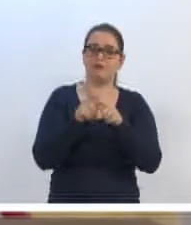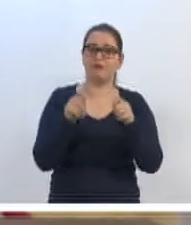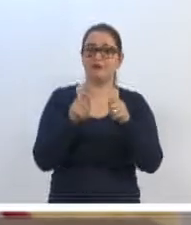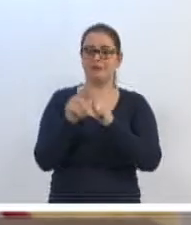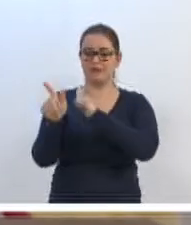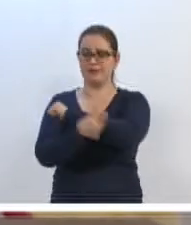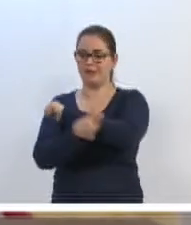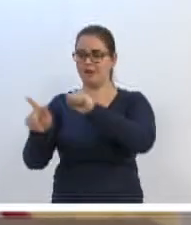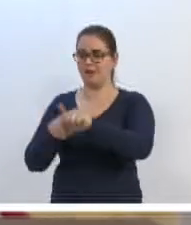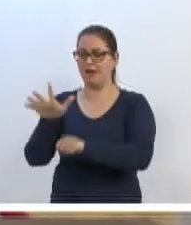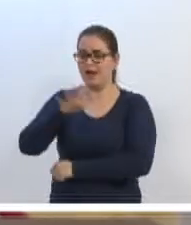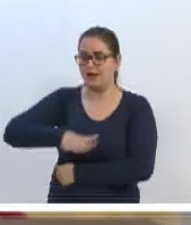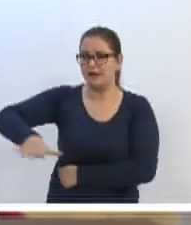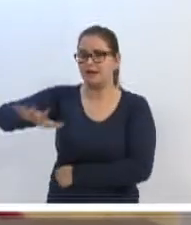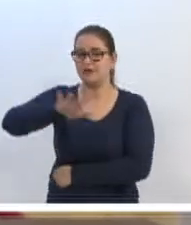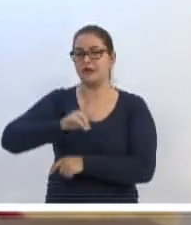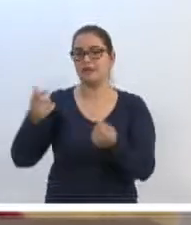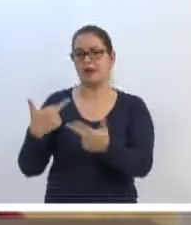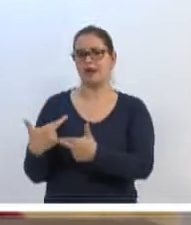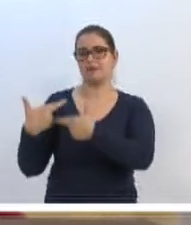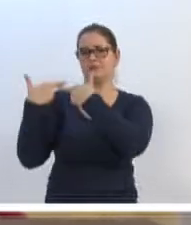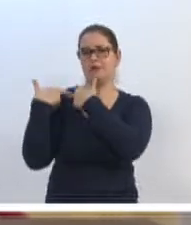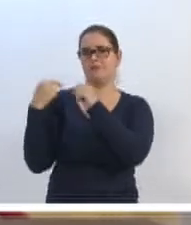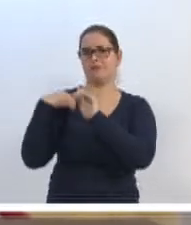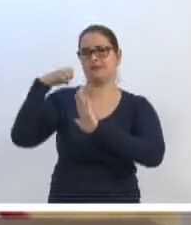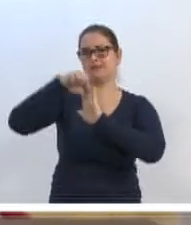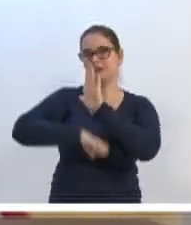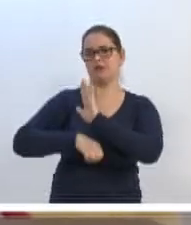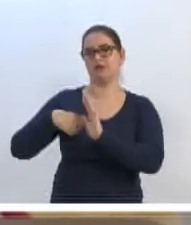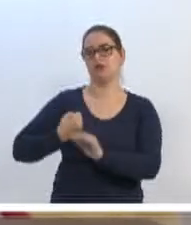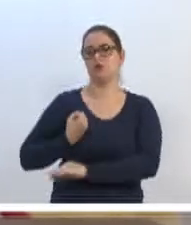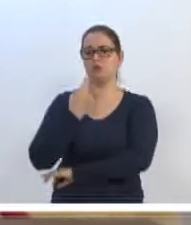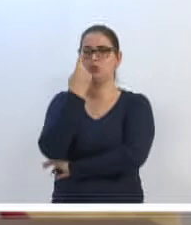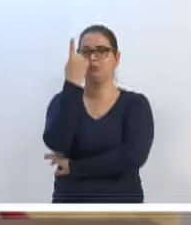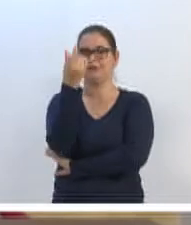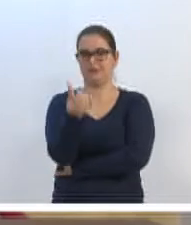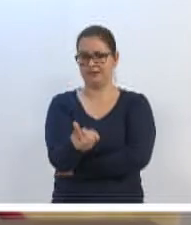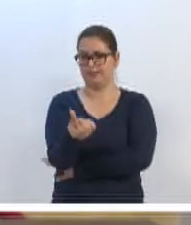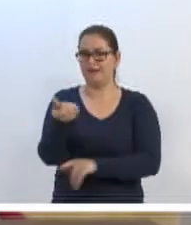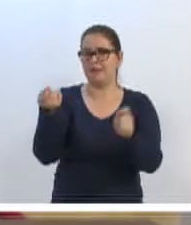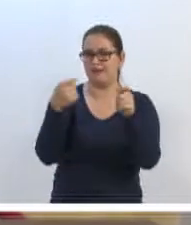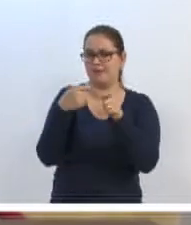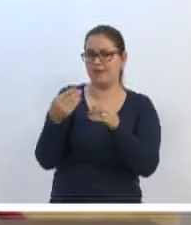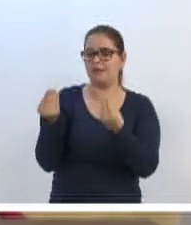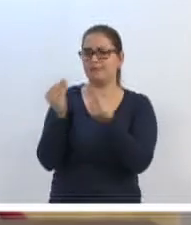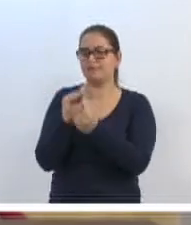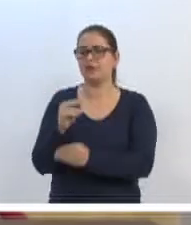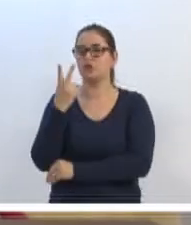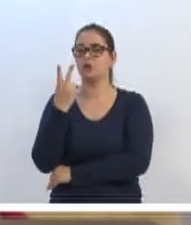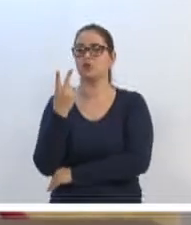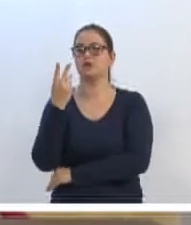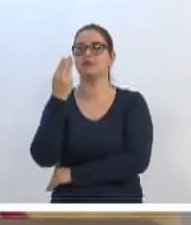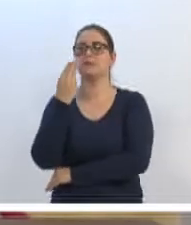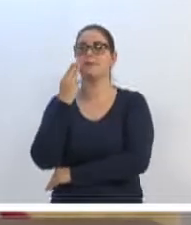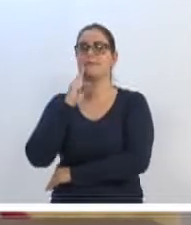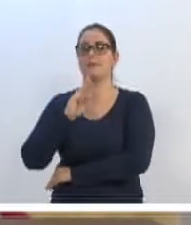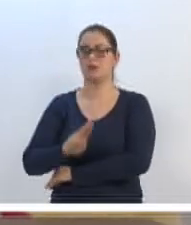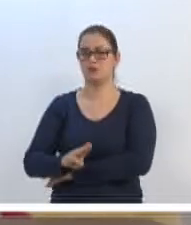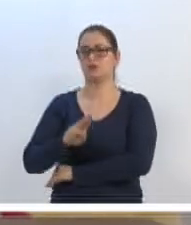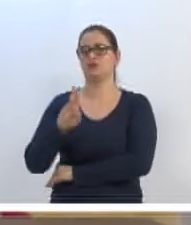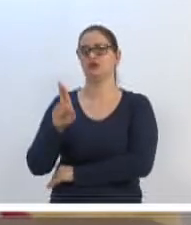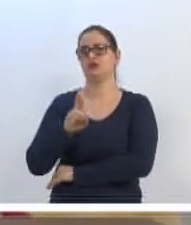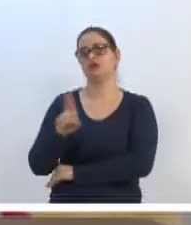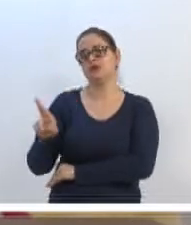do Garcia é que, com bastante responsabilidade, eu fiz a emenda número 16, onde a gente propõe a dotação de 2 milhões de reais para a Intendência do Grande